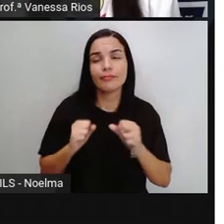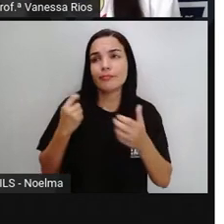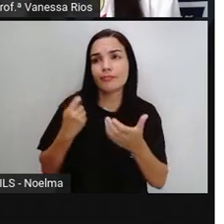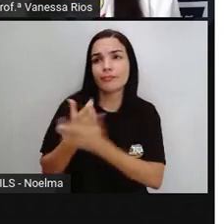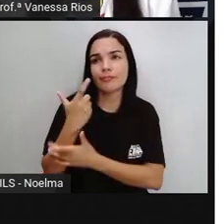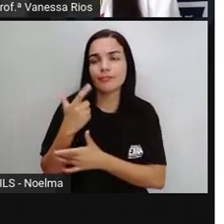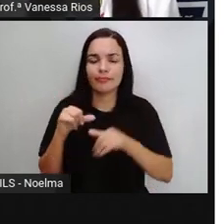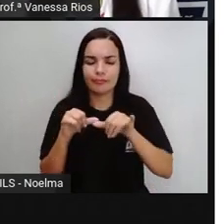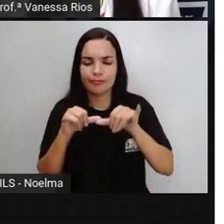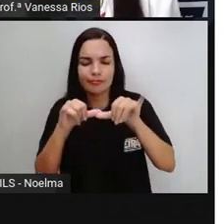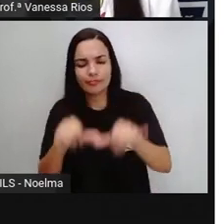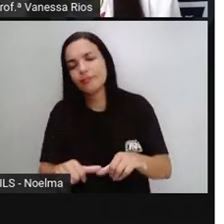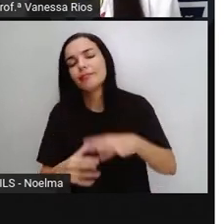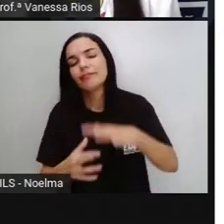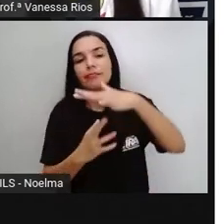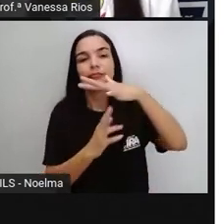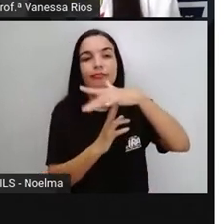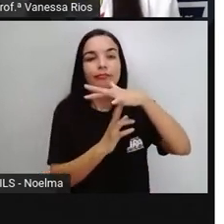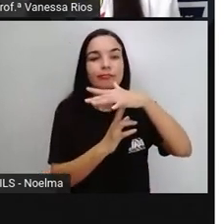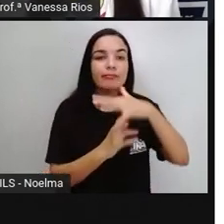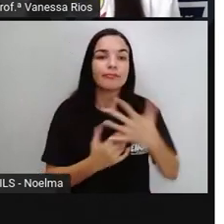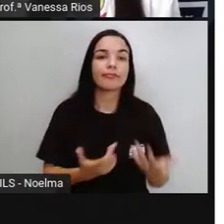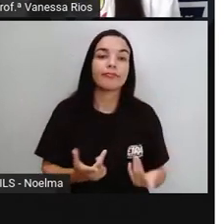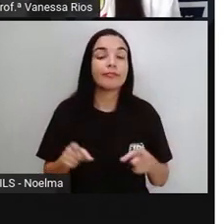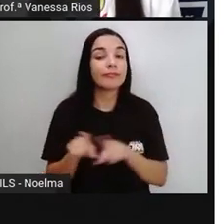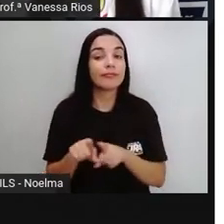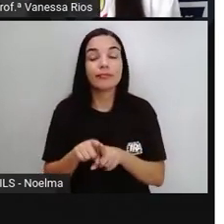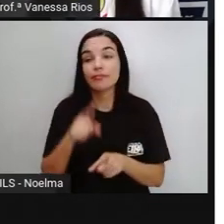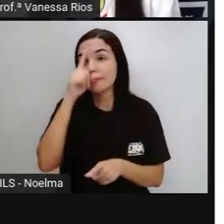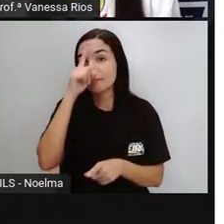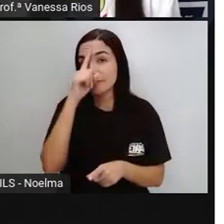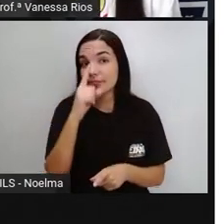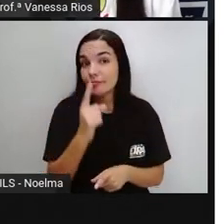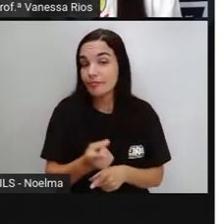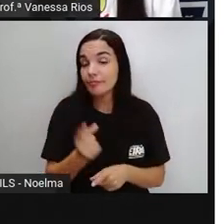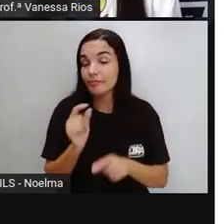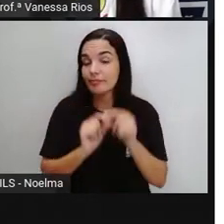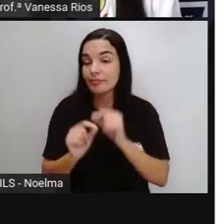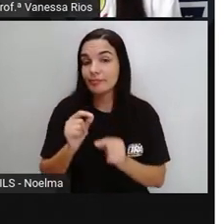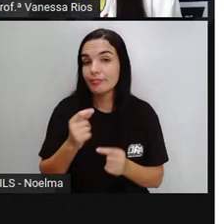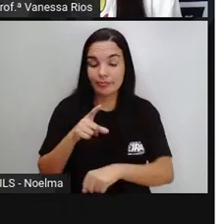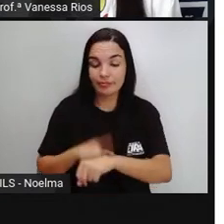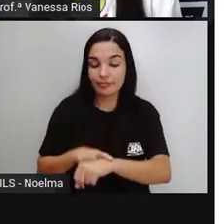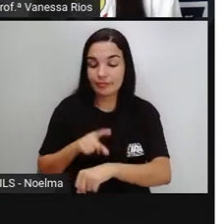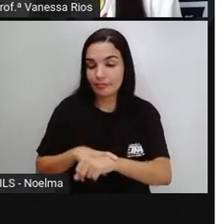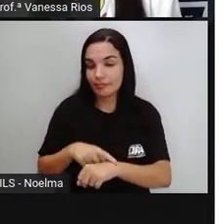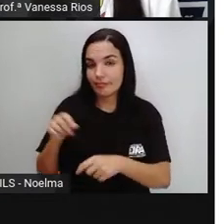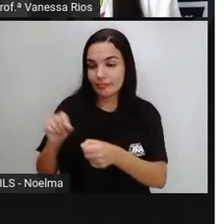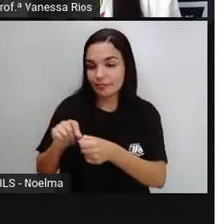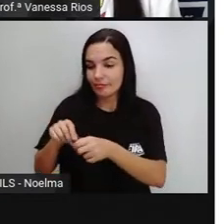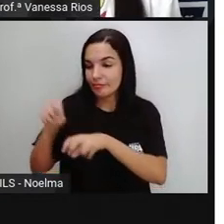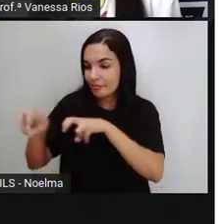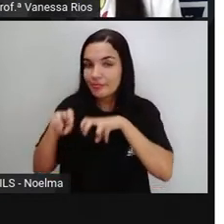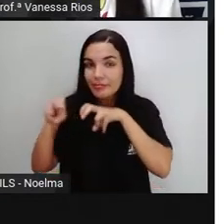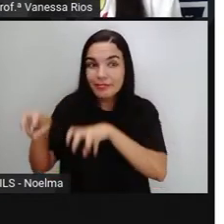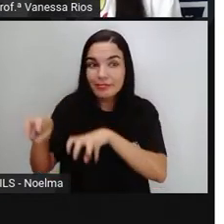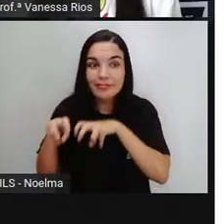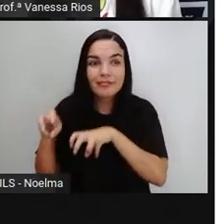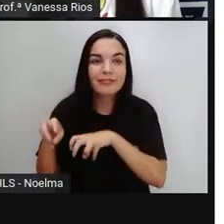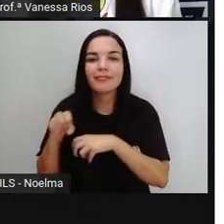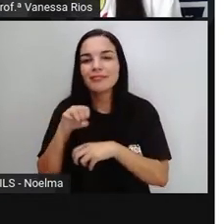supermercado, né? Às vezes diretamente com quem está produzindo lá na horta, na roça, né? Quem tem essa